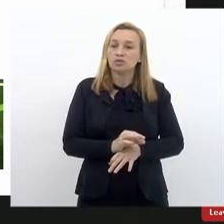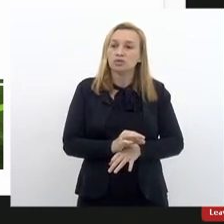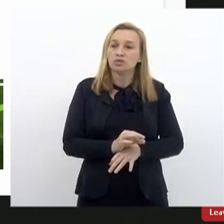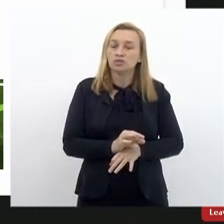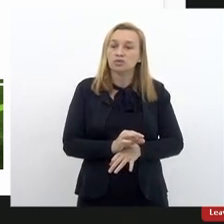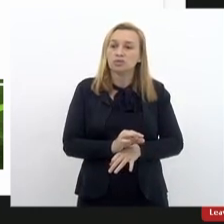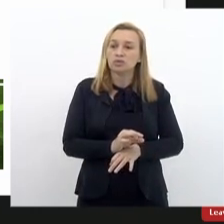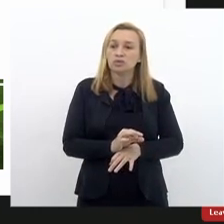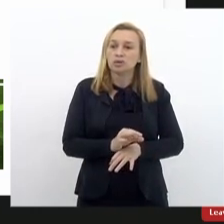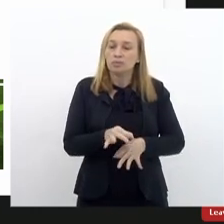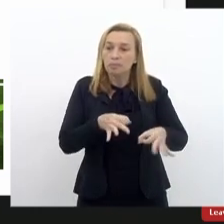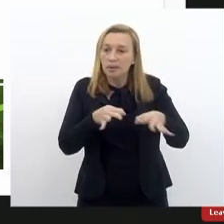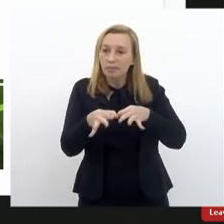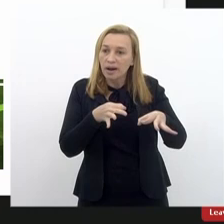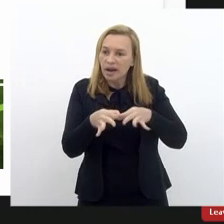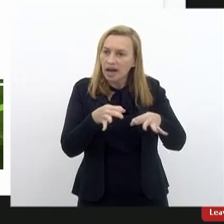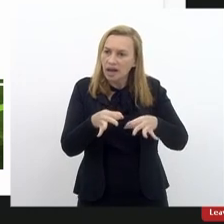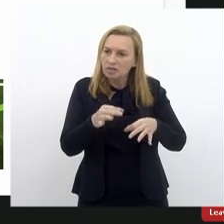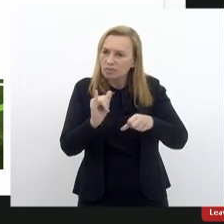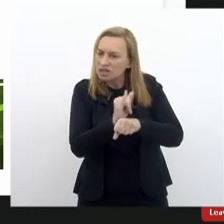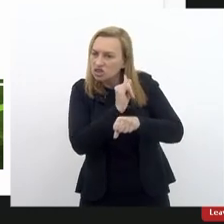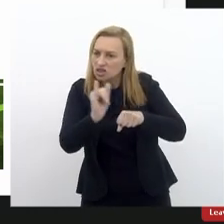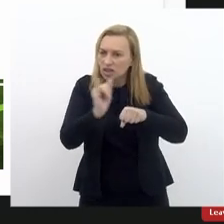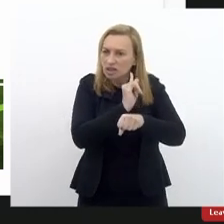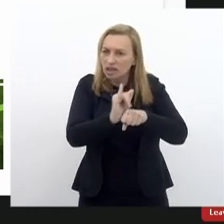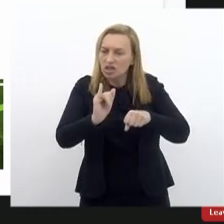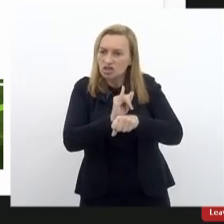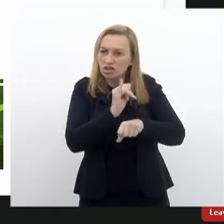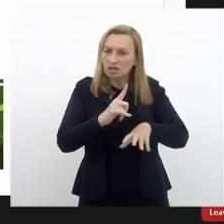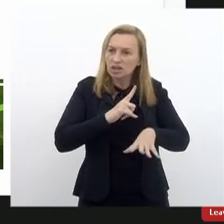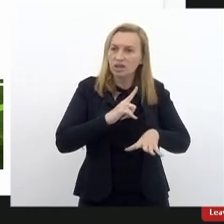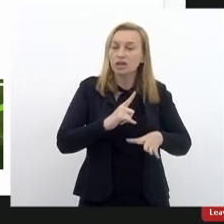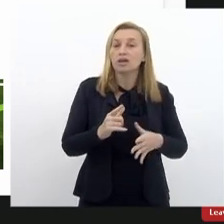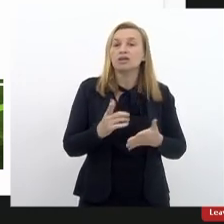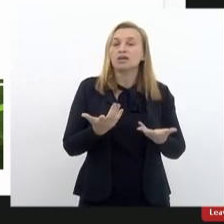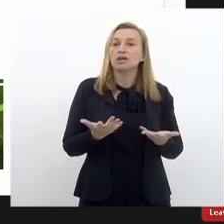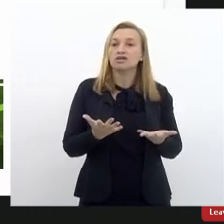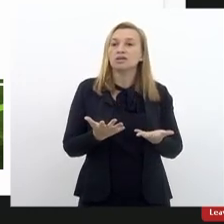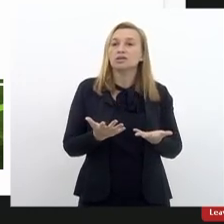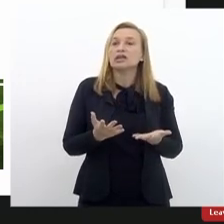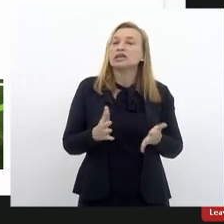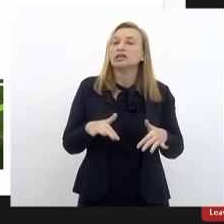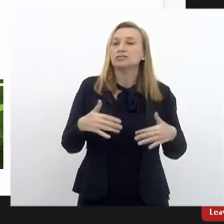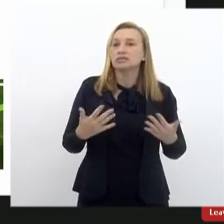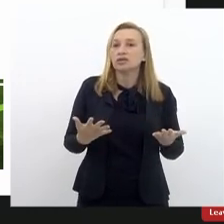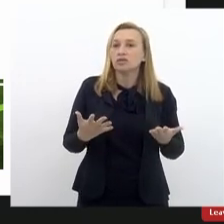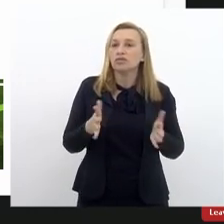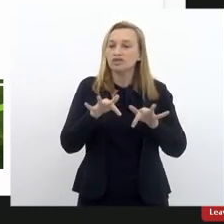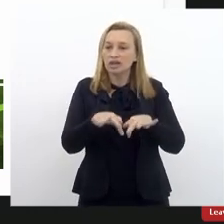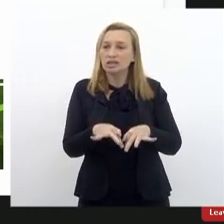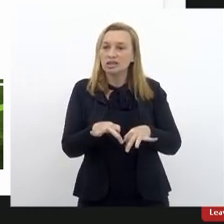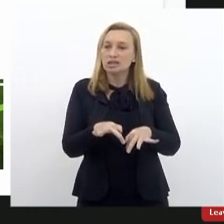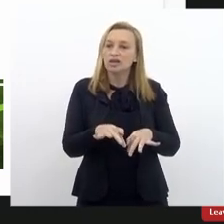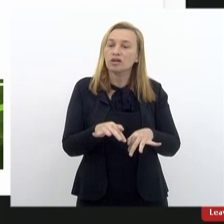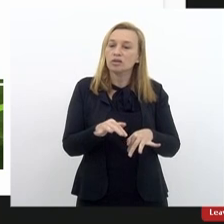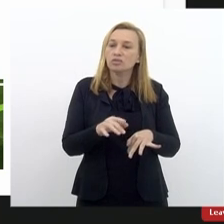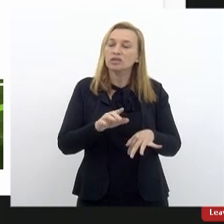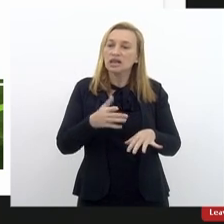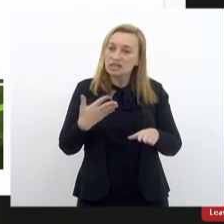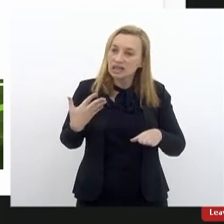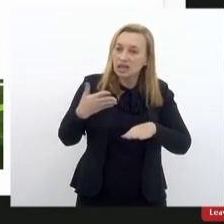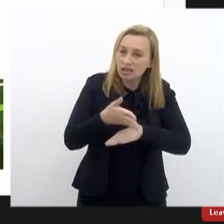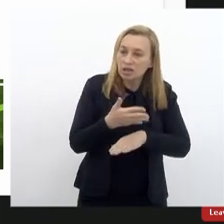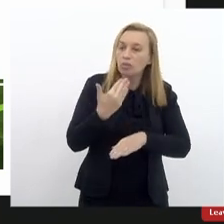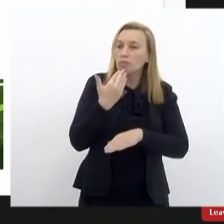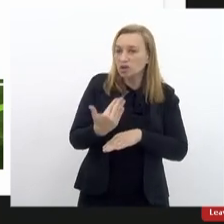de forma metodológica mais uníssono. Então, isso acabamos de fazer. Assim que a gente entrou, eu